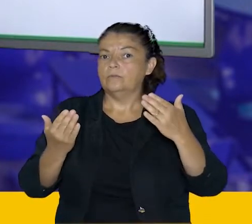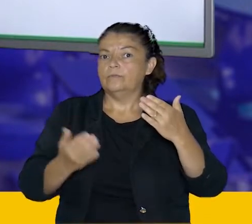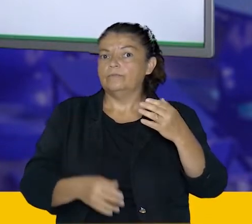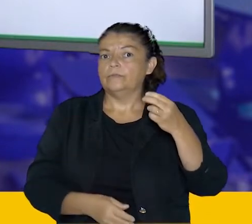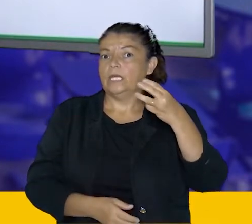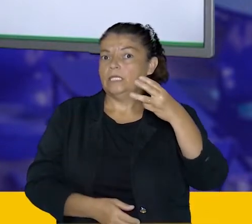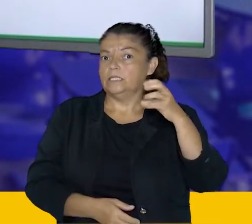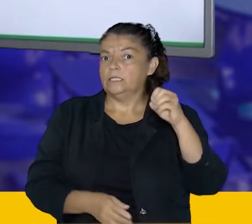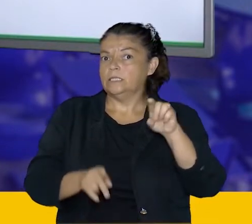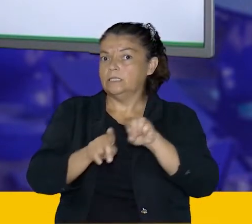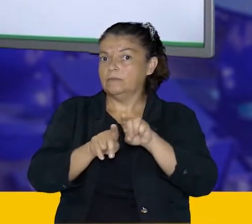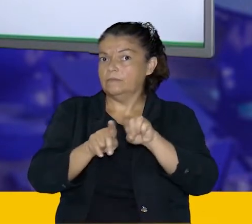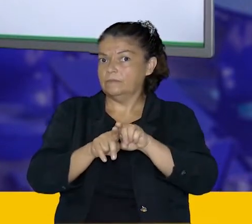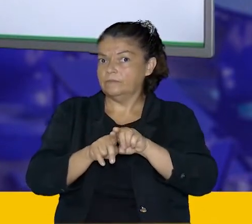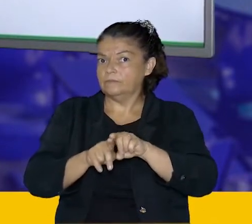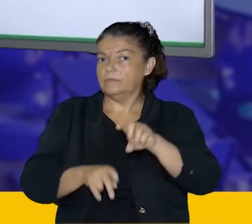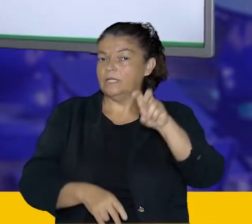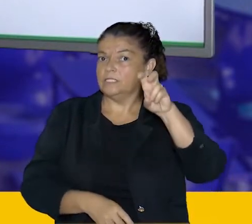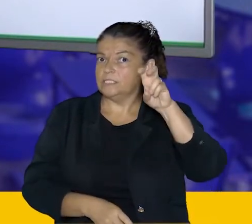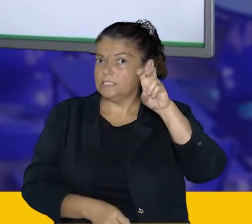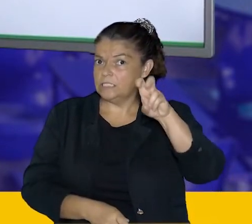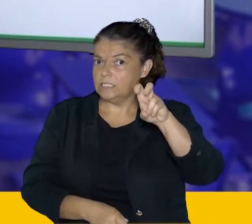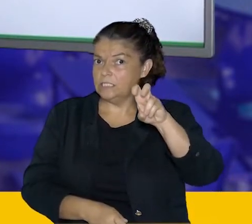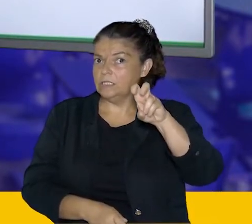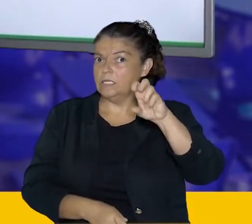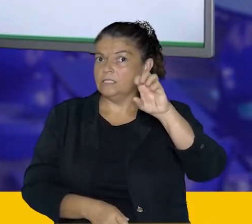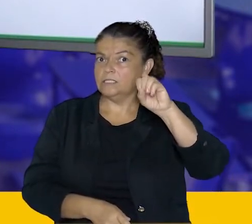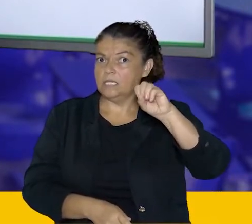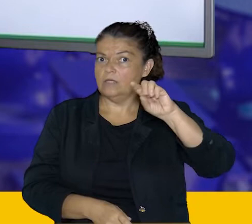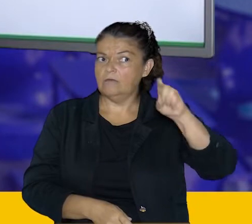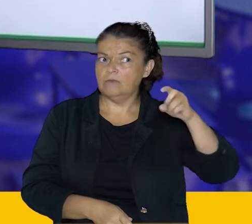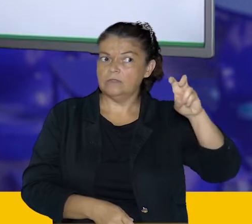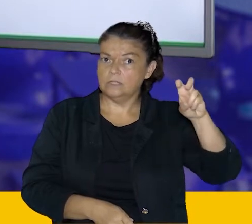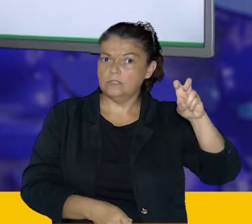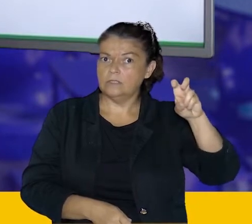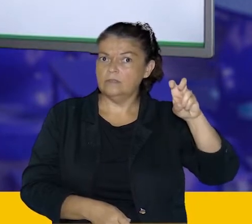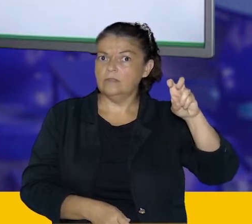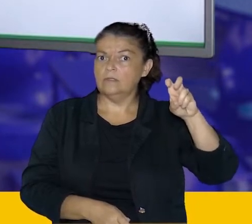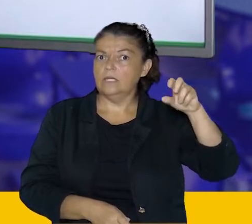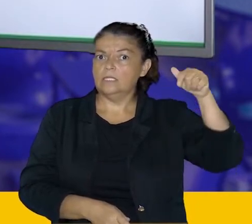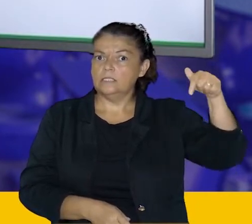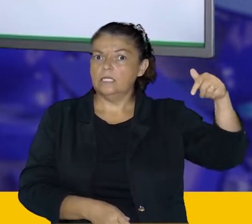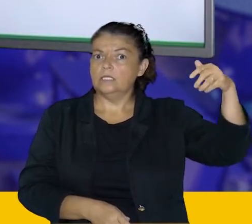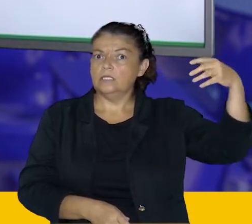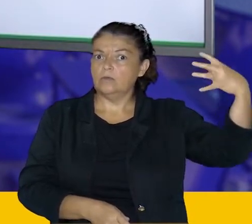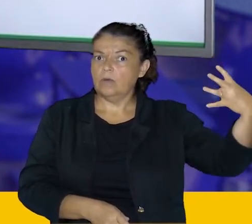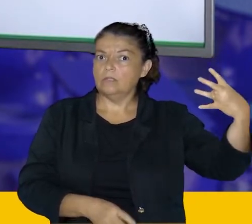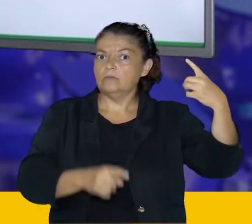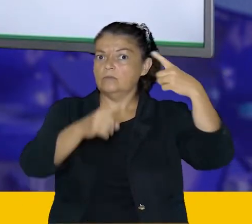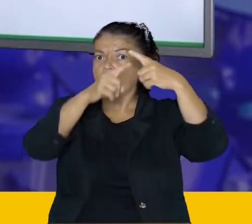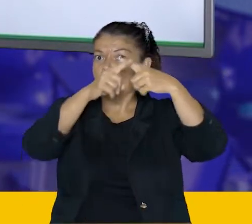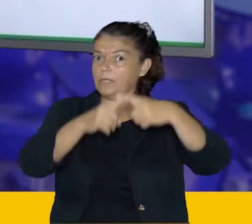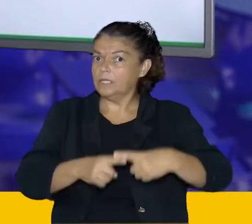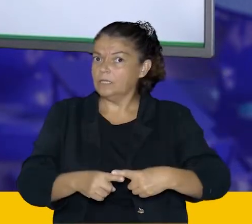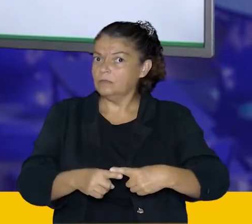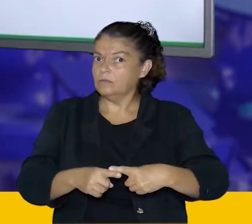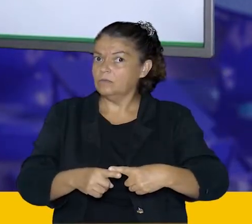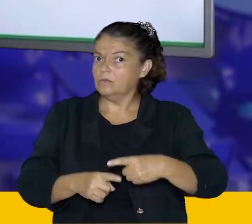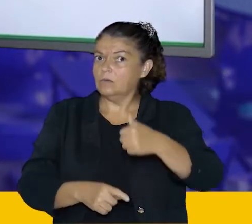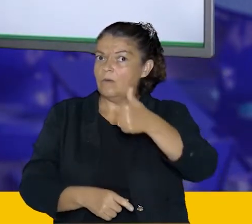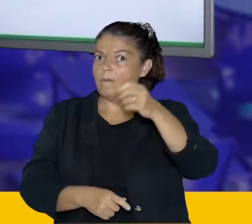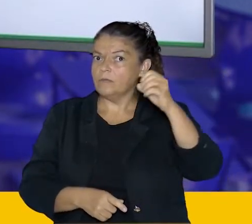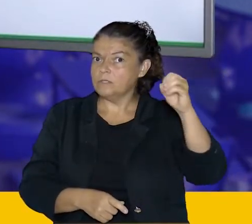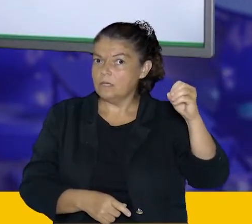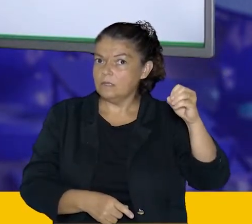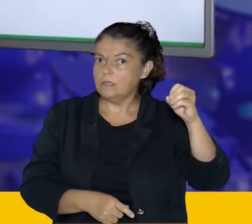deu esse seguinte valor, 0,0574 multiplicando por 100. A